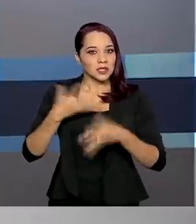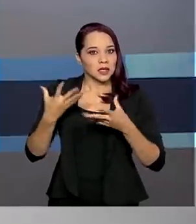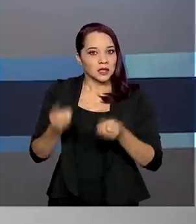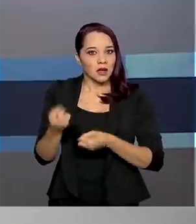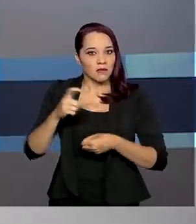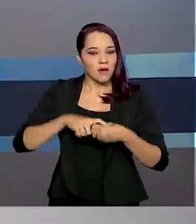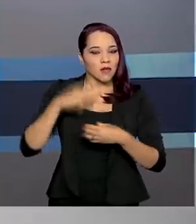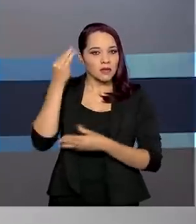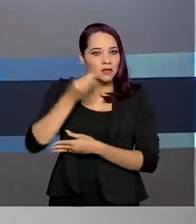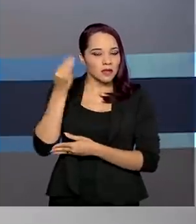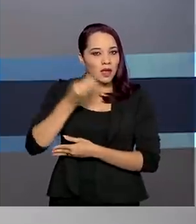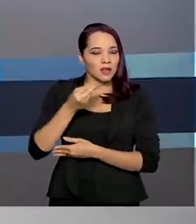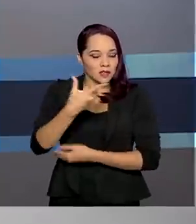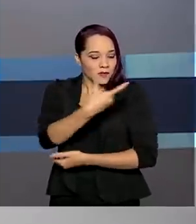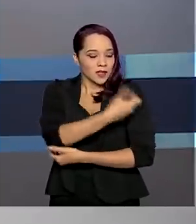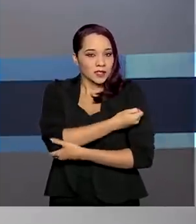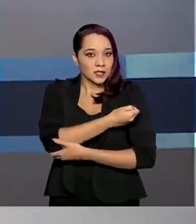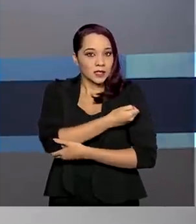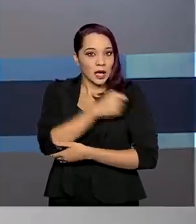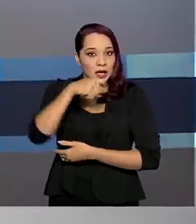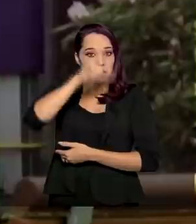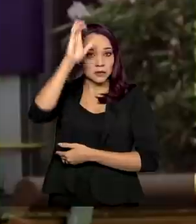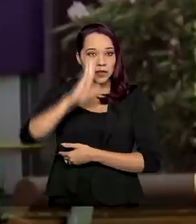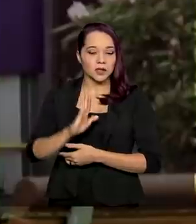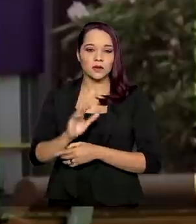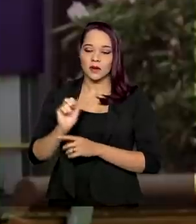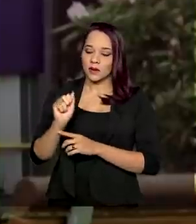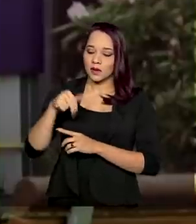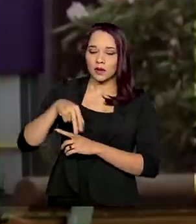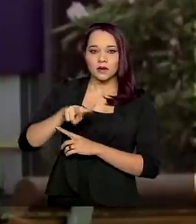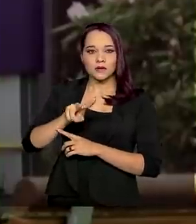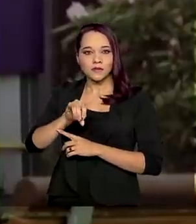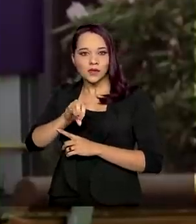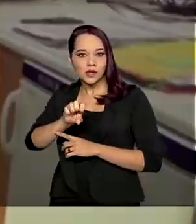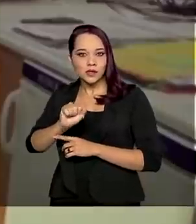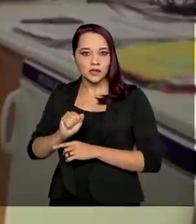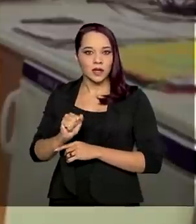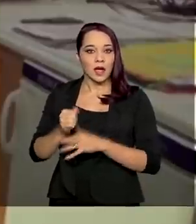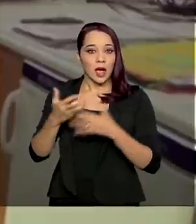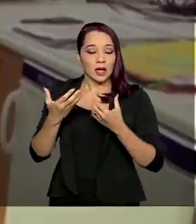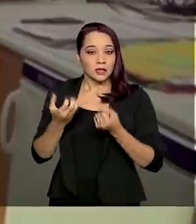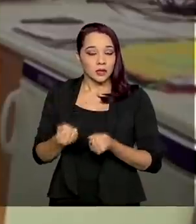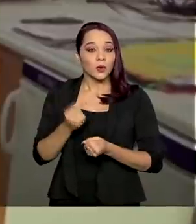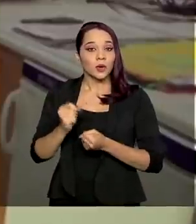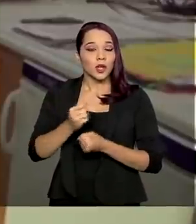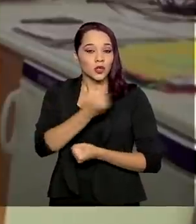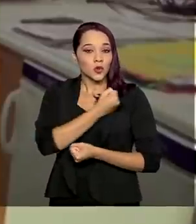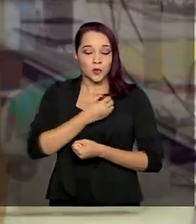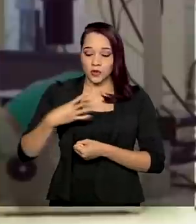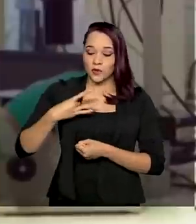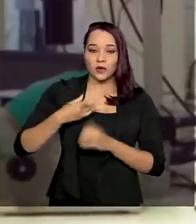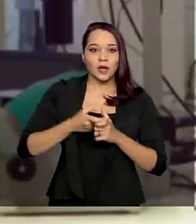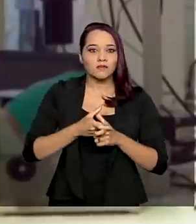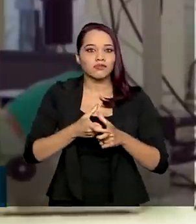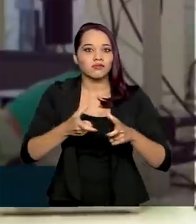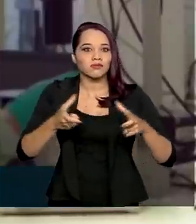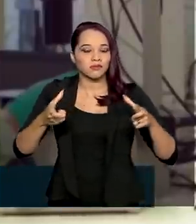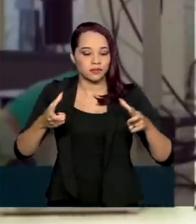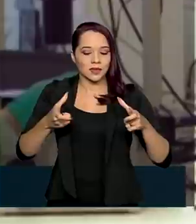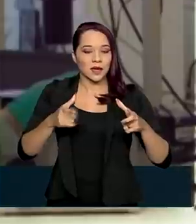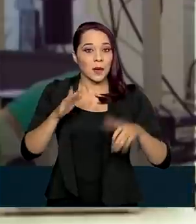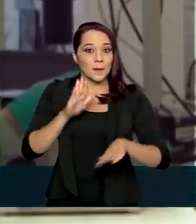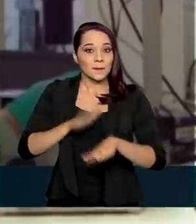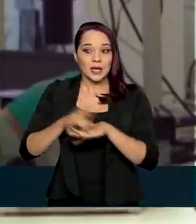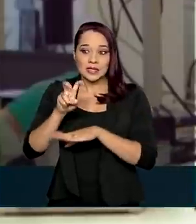vacina de Oxford aqui no Brasil, a Anvisa autorizou a ampliação do número de voluntários. A partir de agora, mais